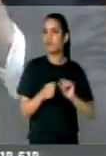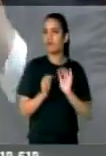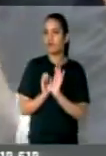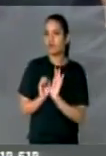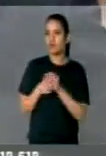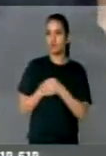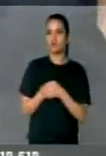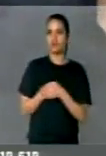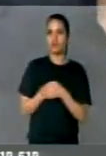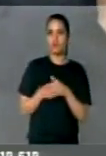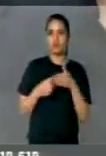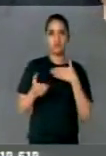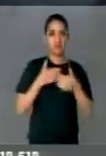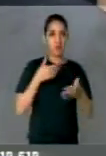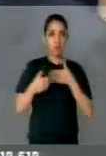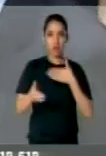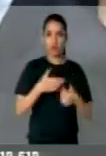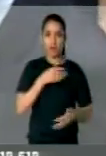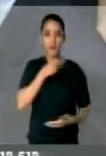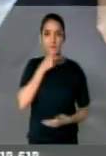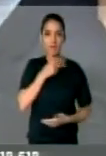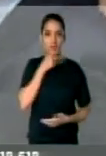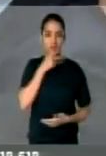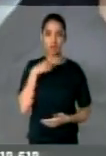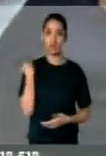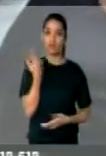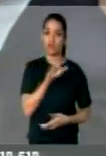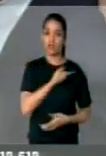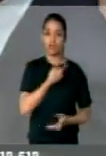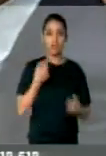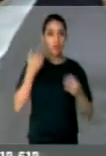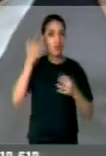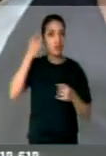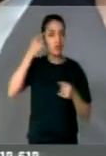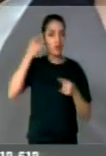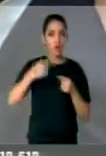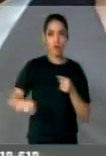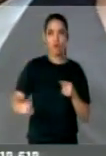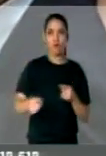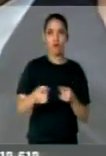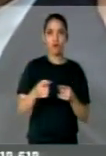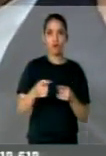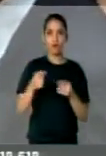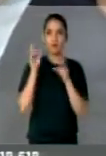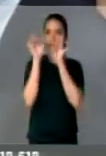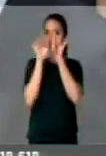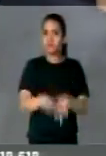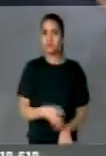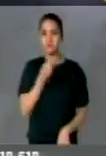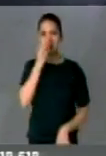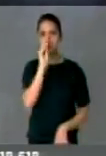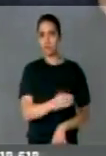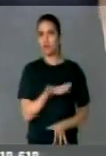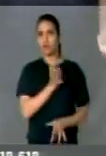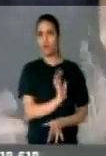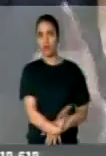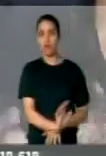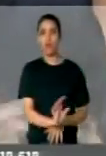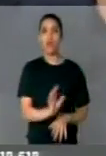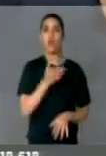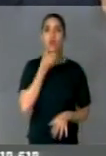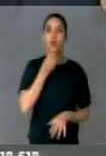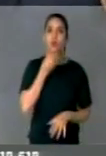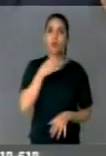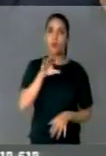independente de partidos. Nós somos contrários, independente dos partidos que cometeram esses equívocos. E o Beto Richa, com essa